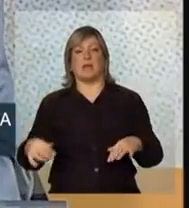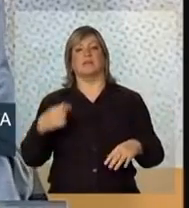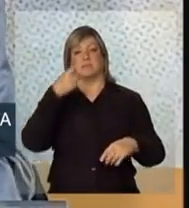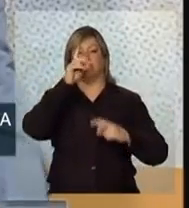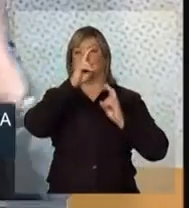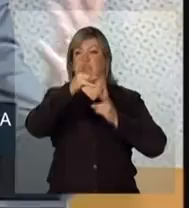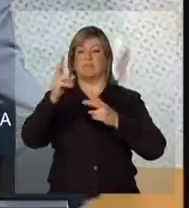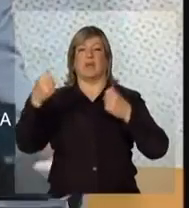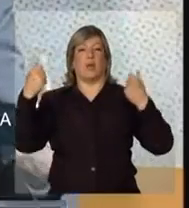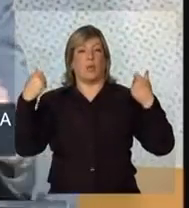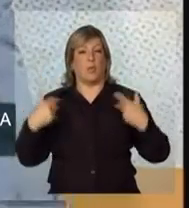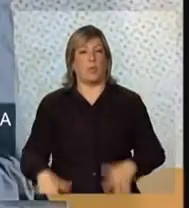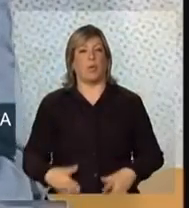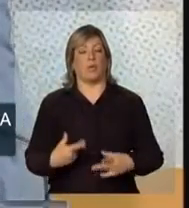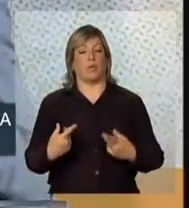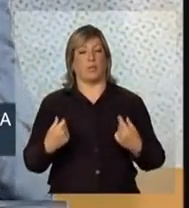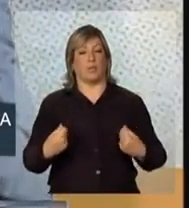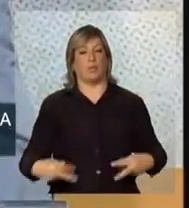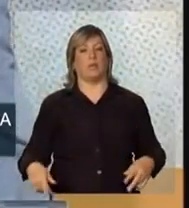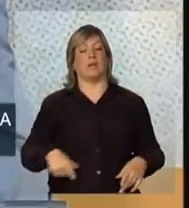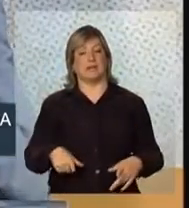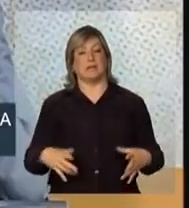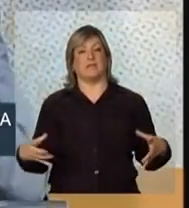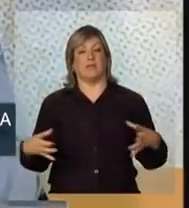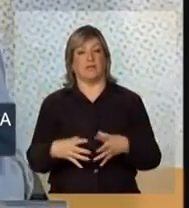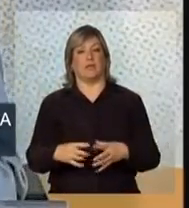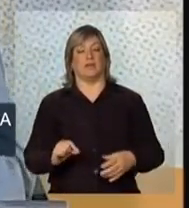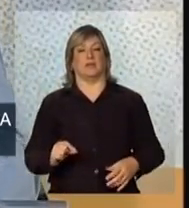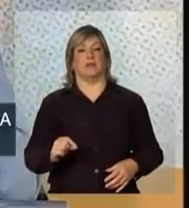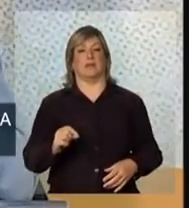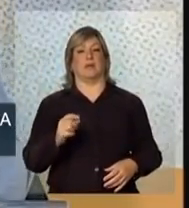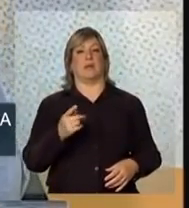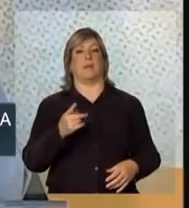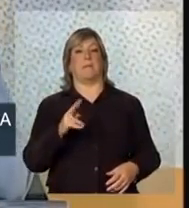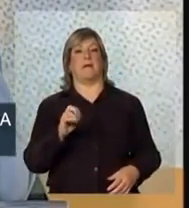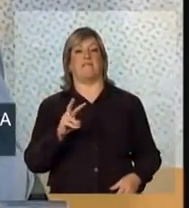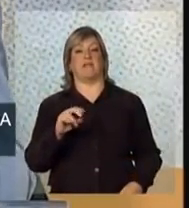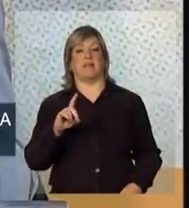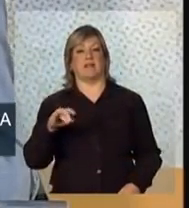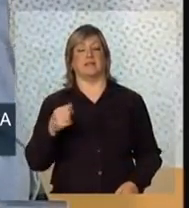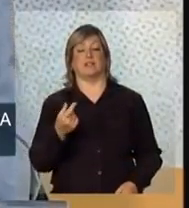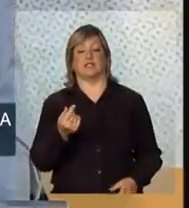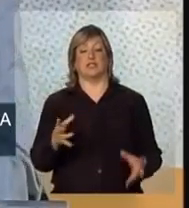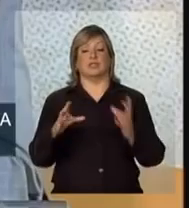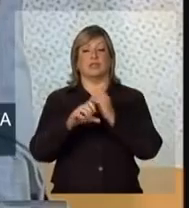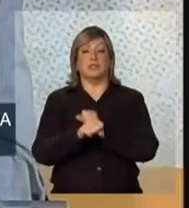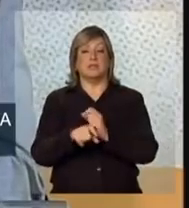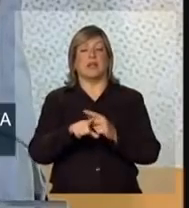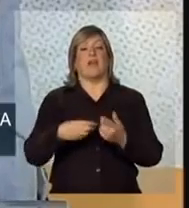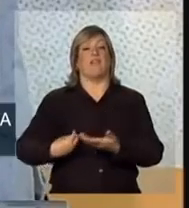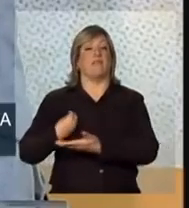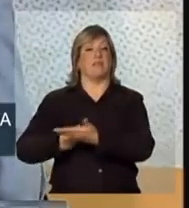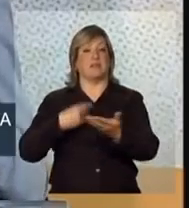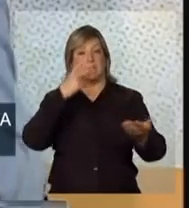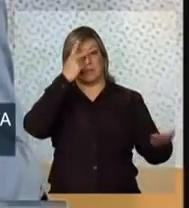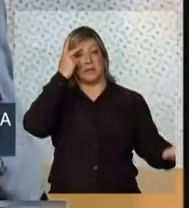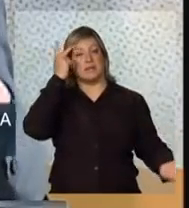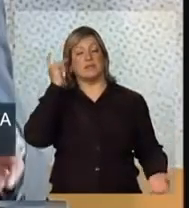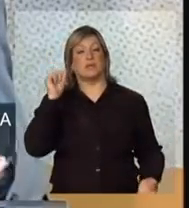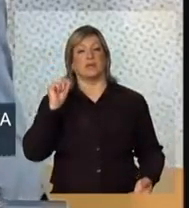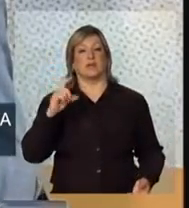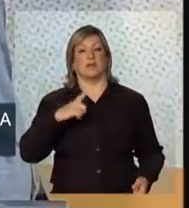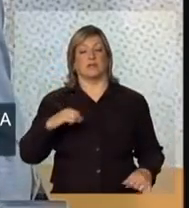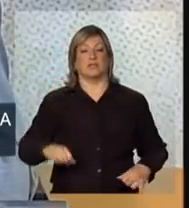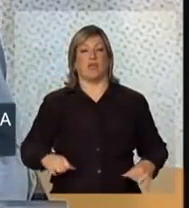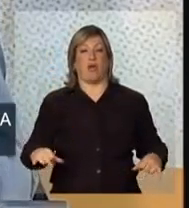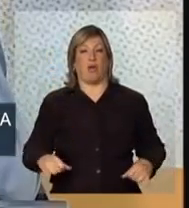que muitas vezes duram toda a vida, impactando a saúde, a previdência, impactando a renda e a qualidade de vida de pessoas que sobrevivem com